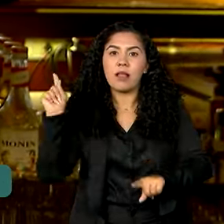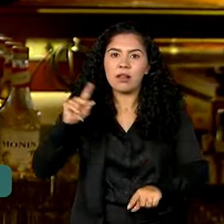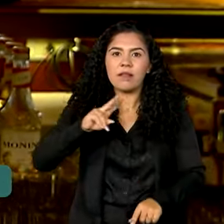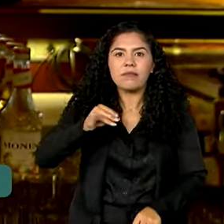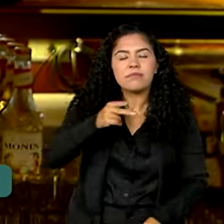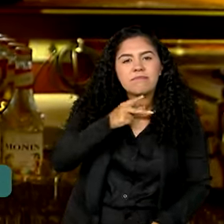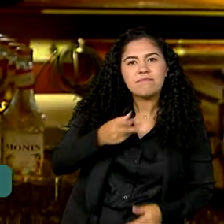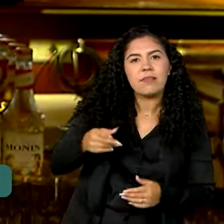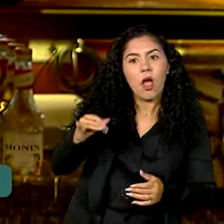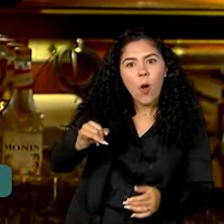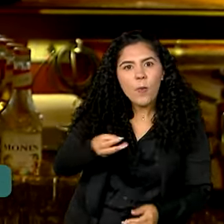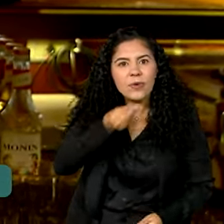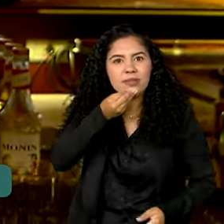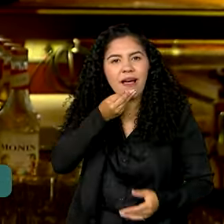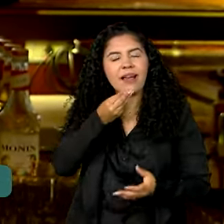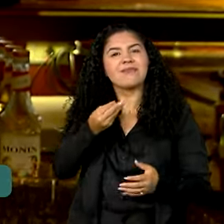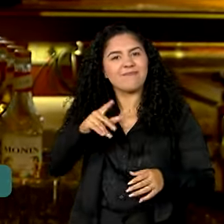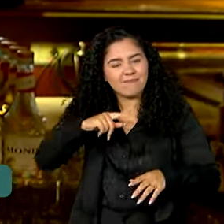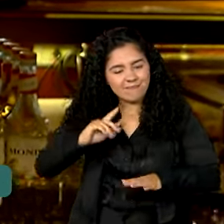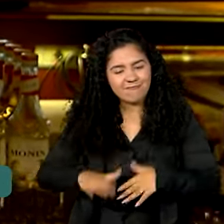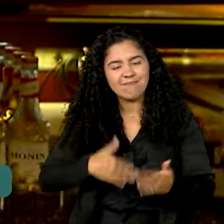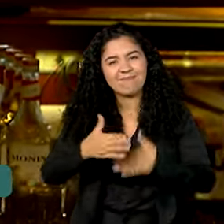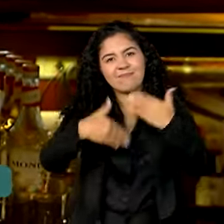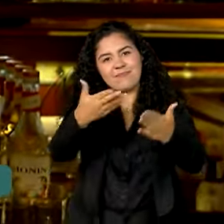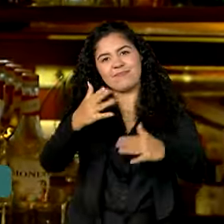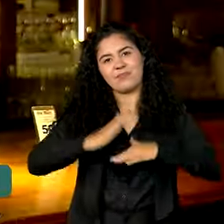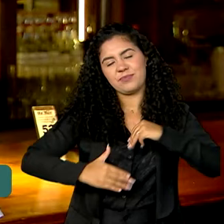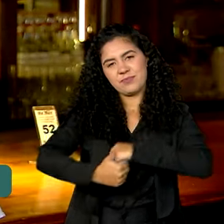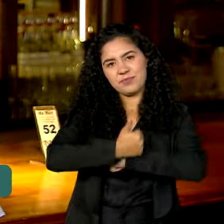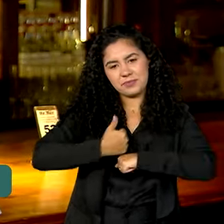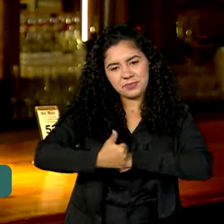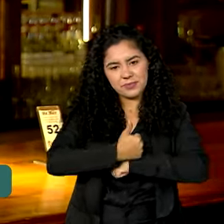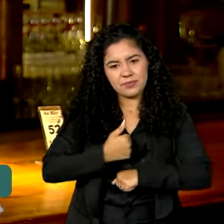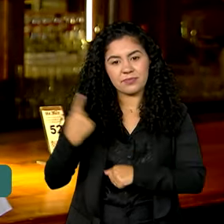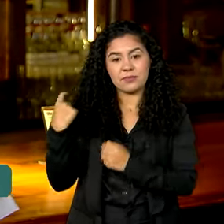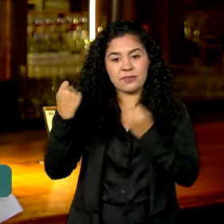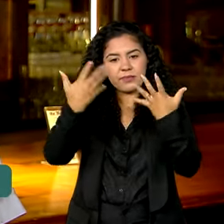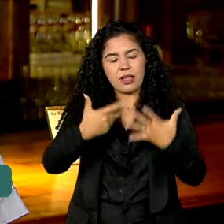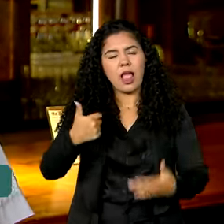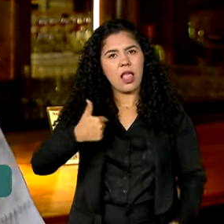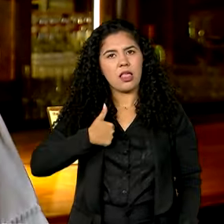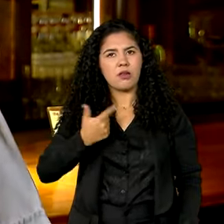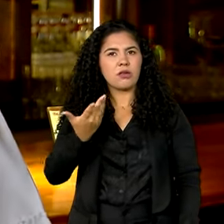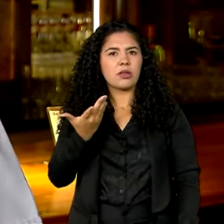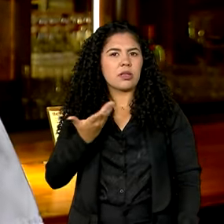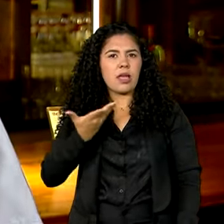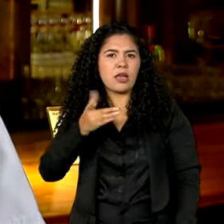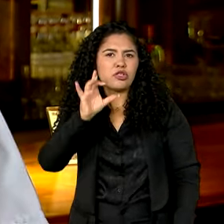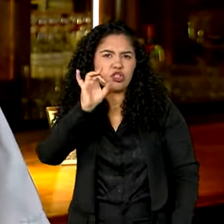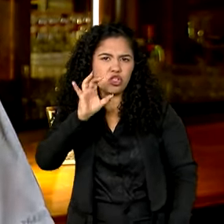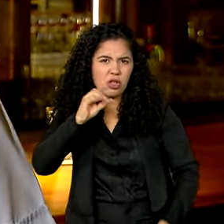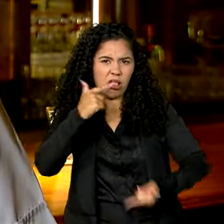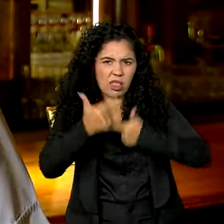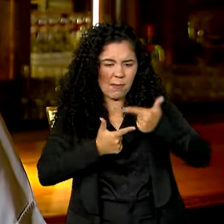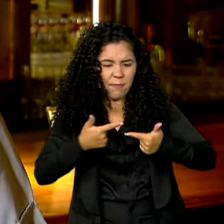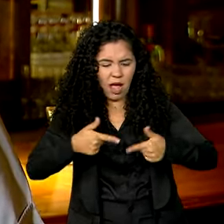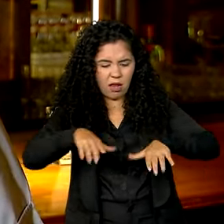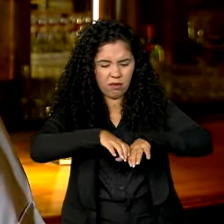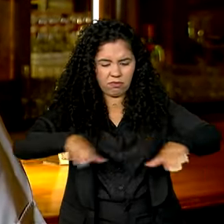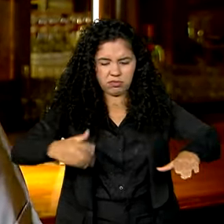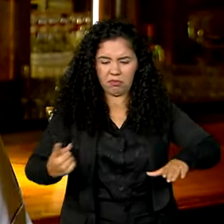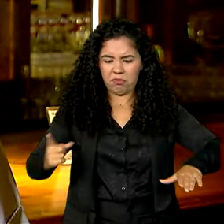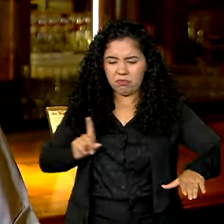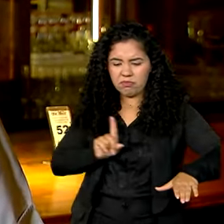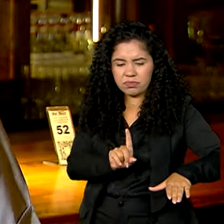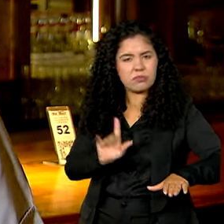oportunidade e se desenvolver profissionalmente. Eu não penso só viver atrás de um balcão. Eu pretendo